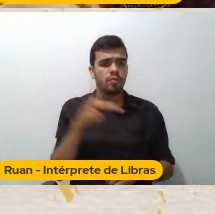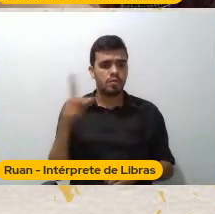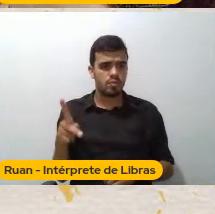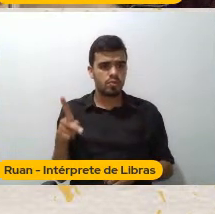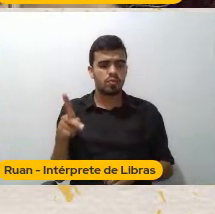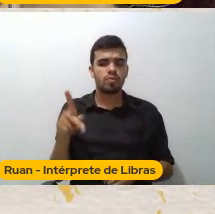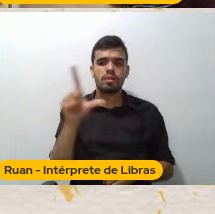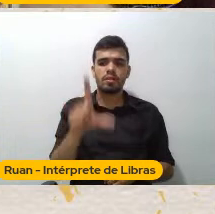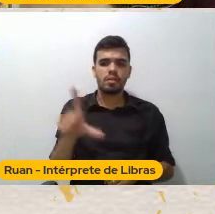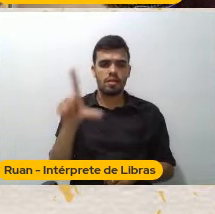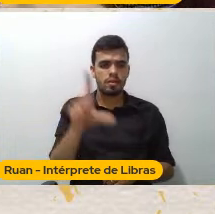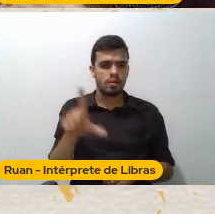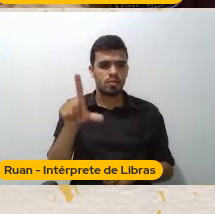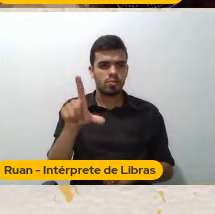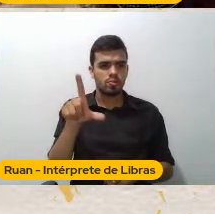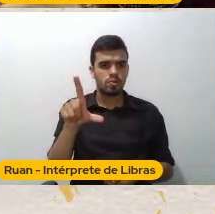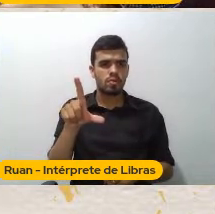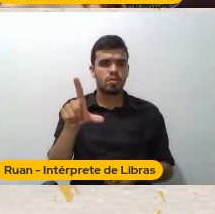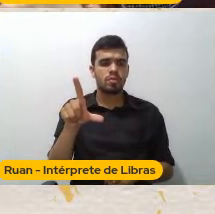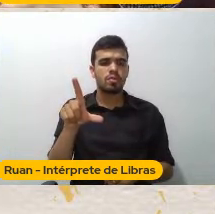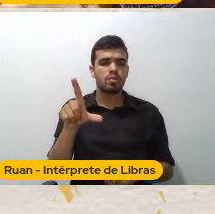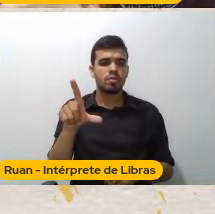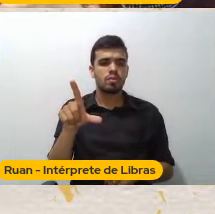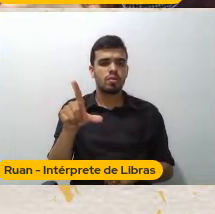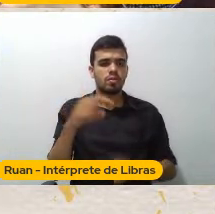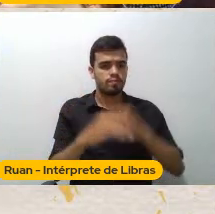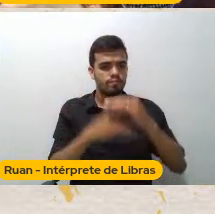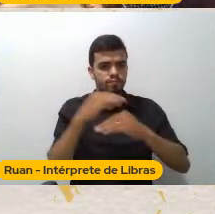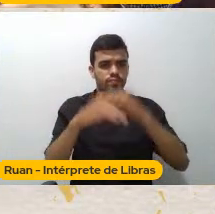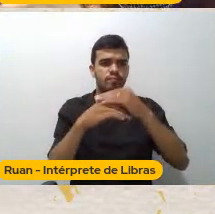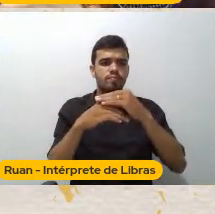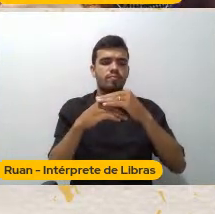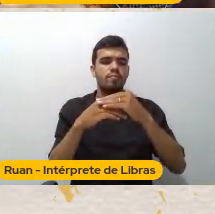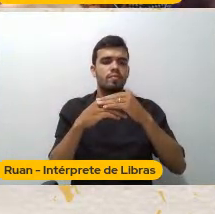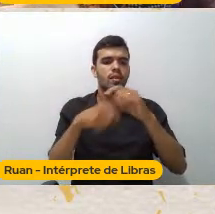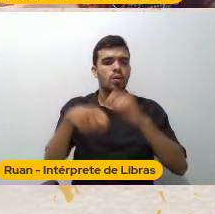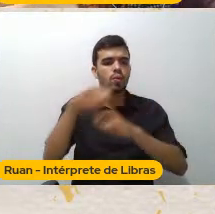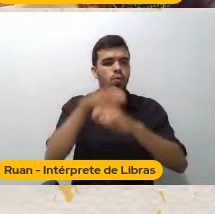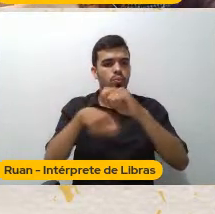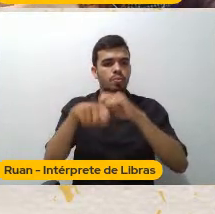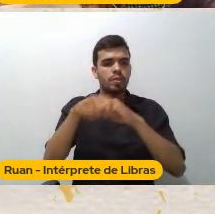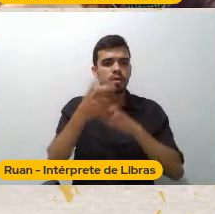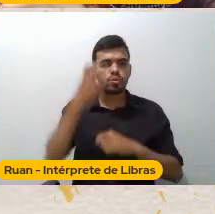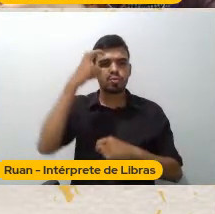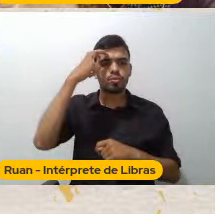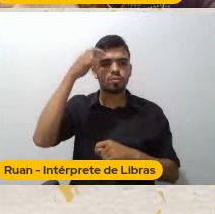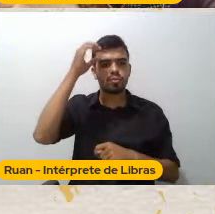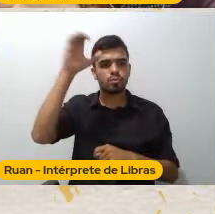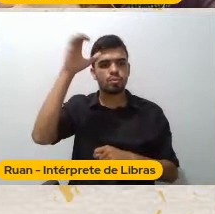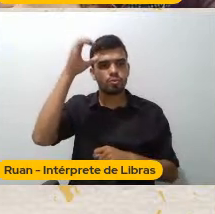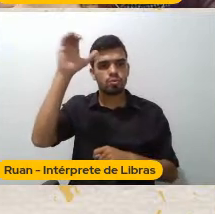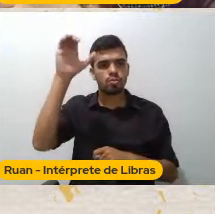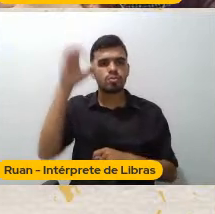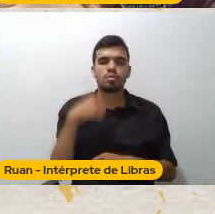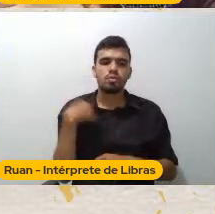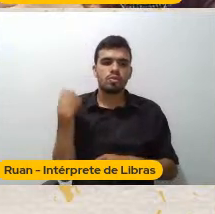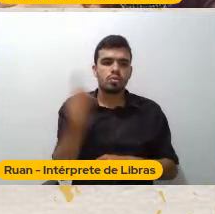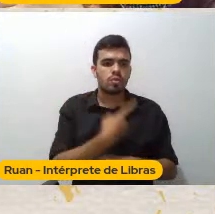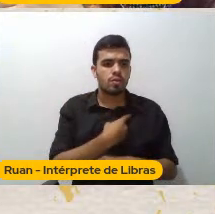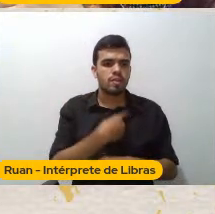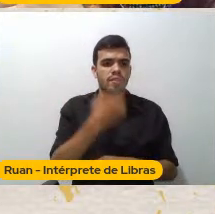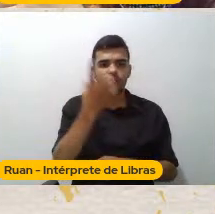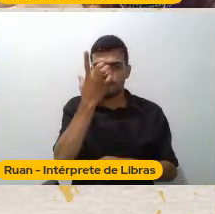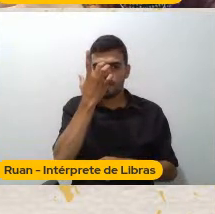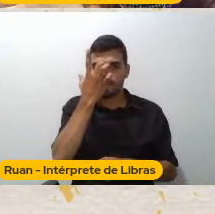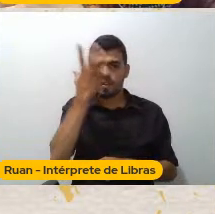Da economia Da cultura Cabe a gente É facilitar E divulgar Essa